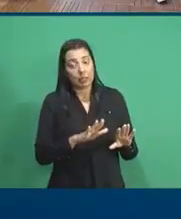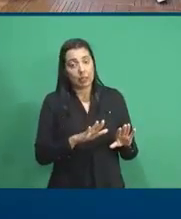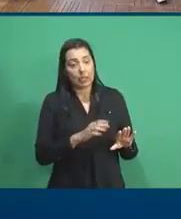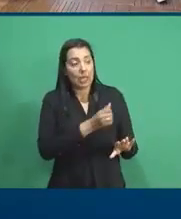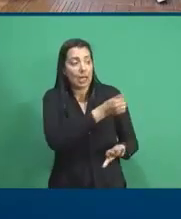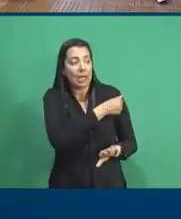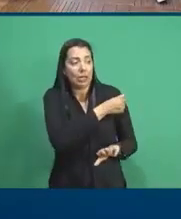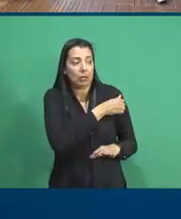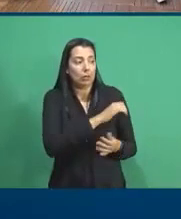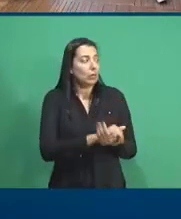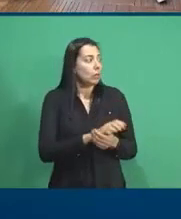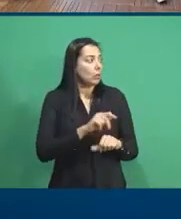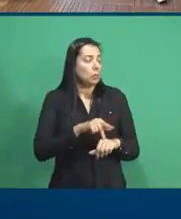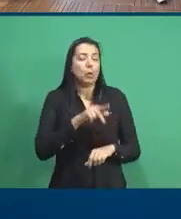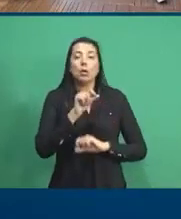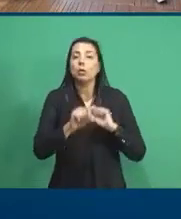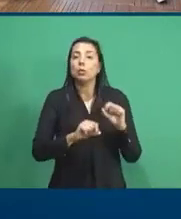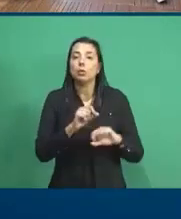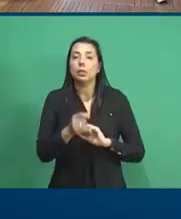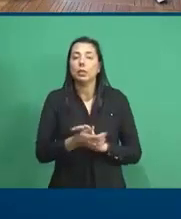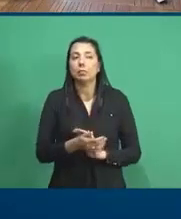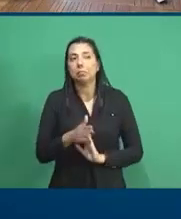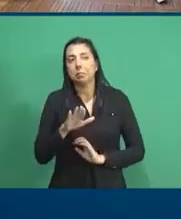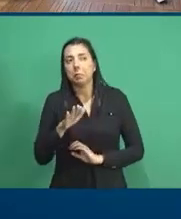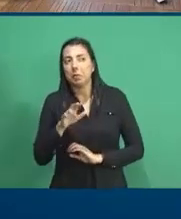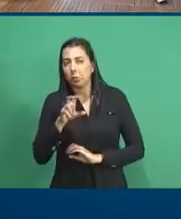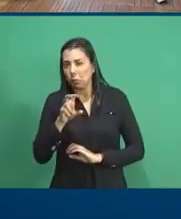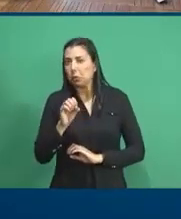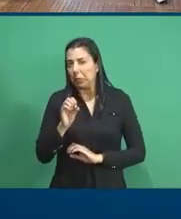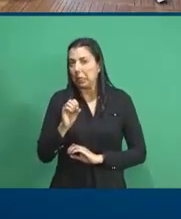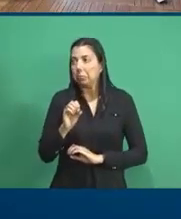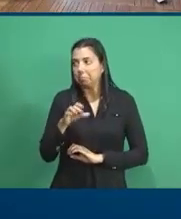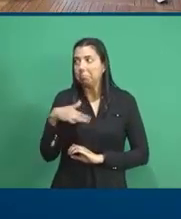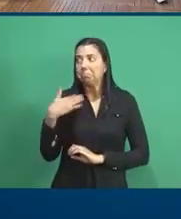alunos, pós-graduação, mais ou menos uns 500,